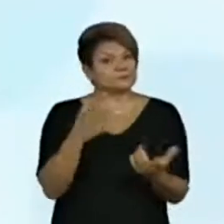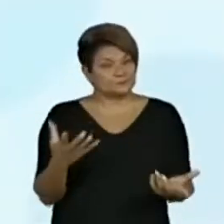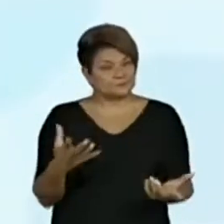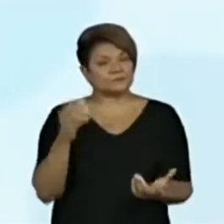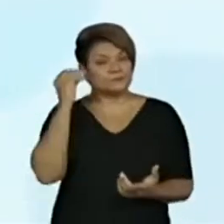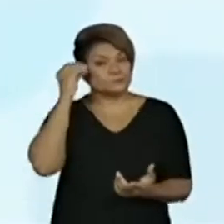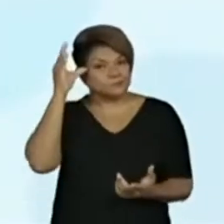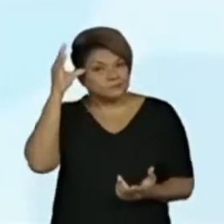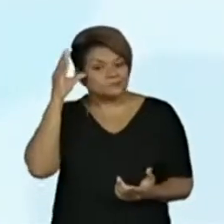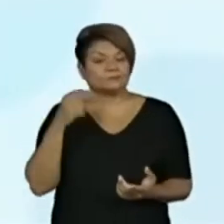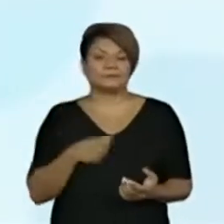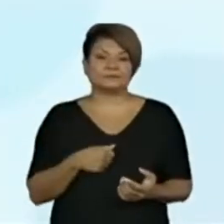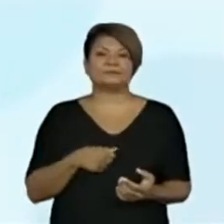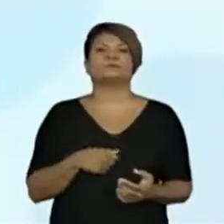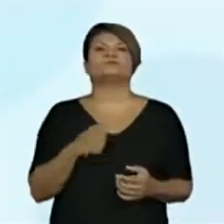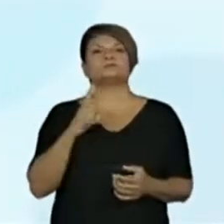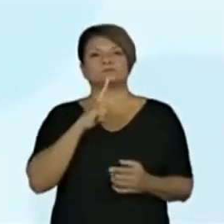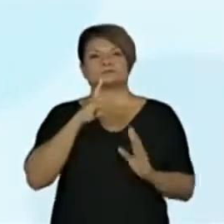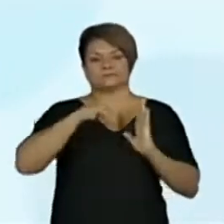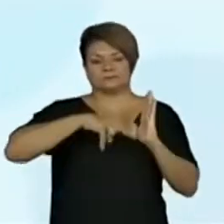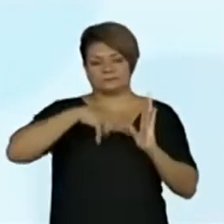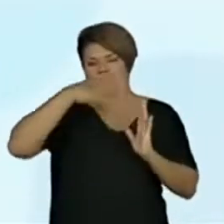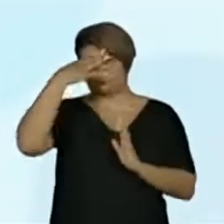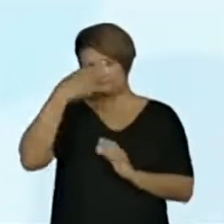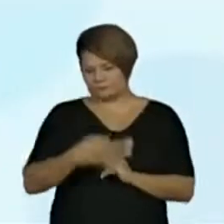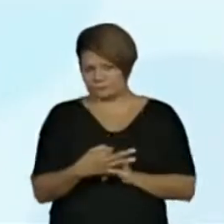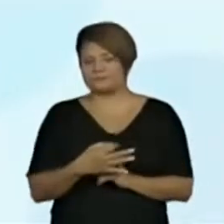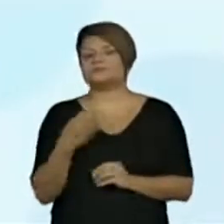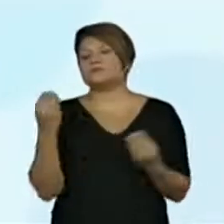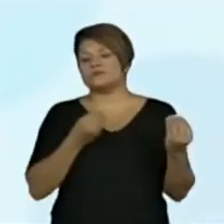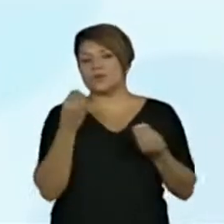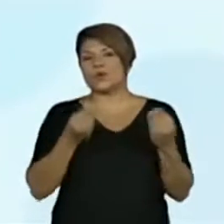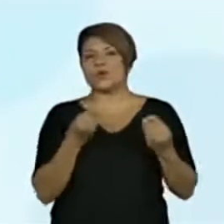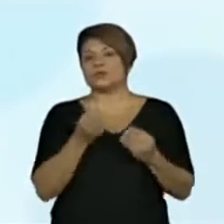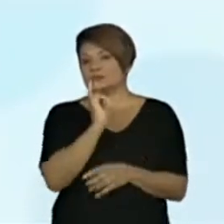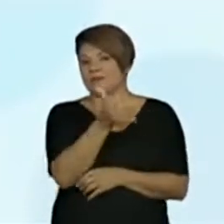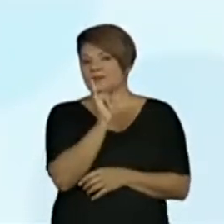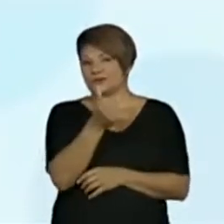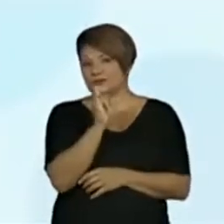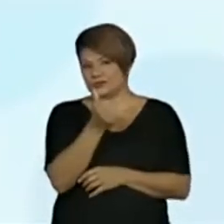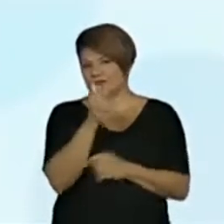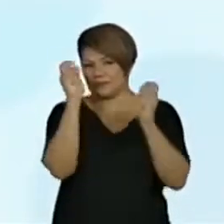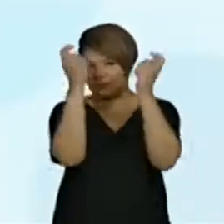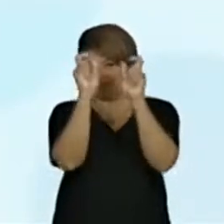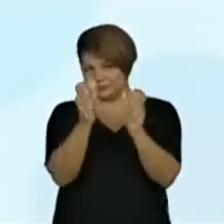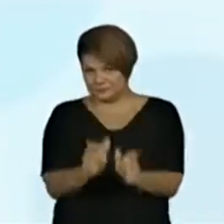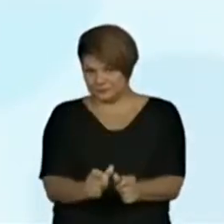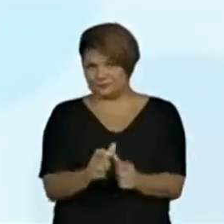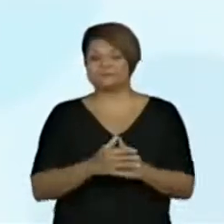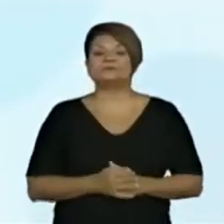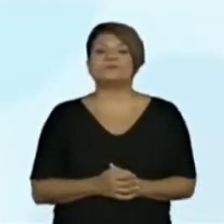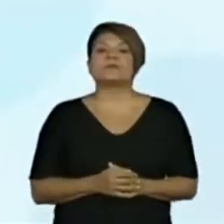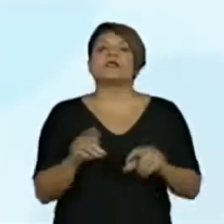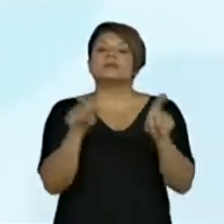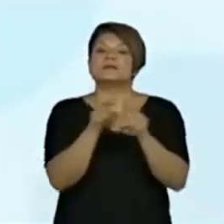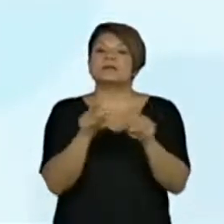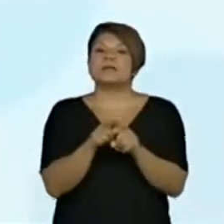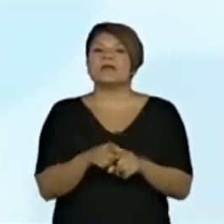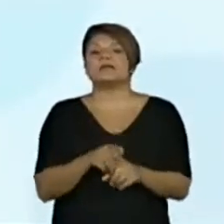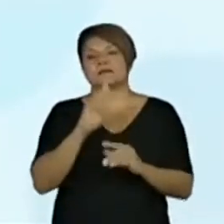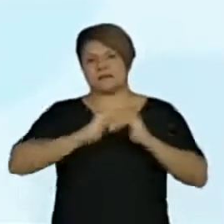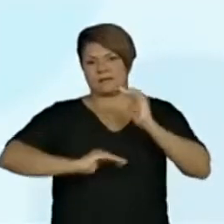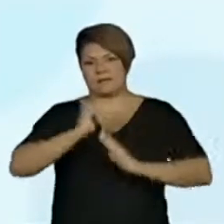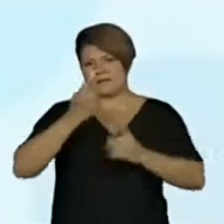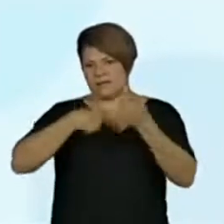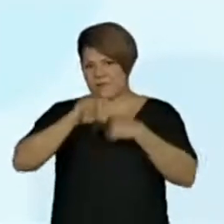que está envolvido com a compreensão e leitura, elementos construtivos da narrativa. E a habilidade, que é uma